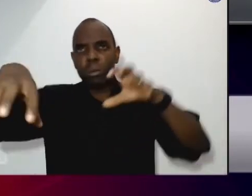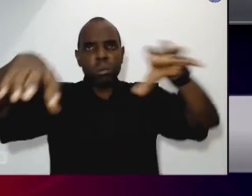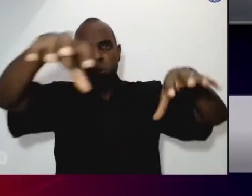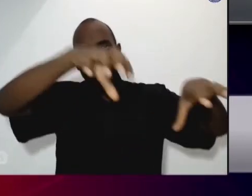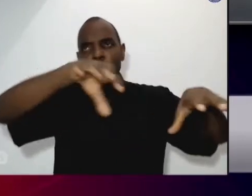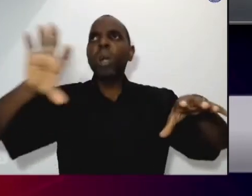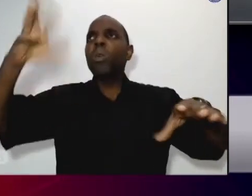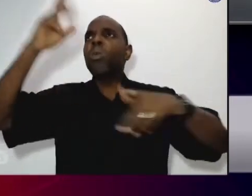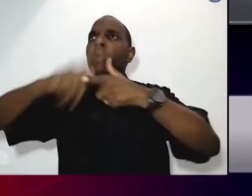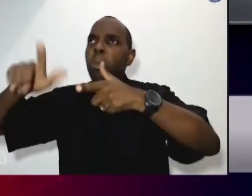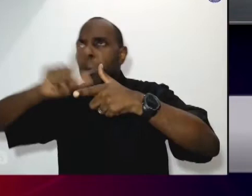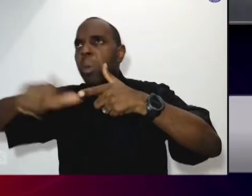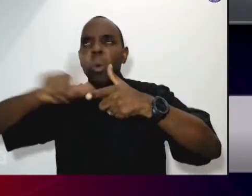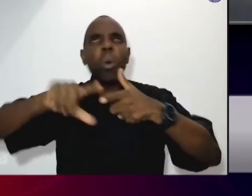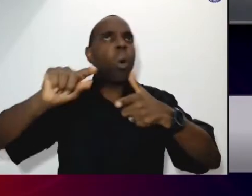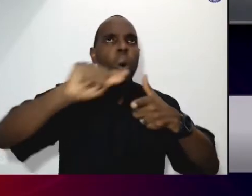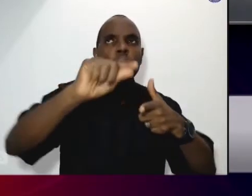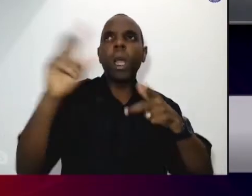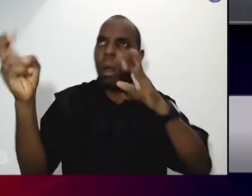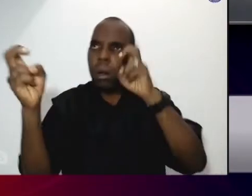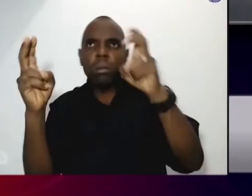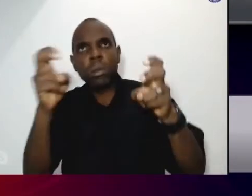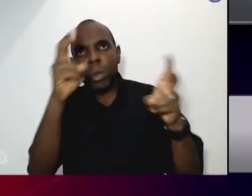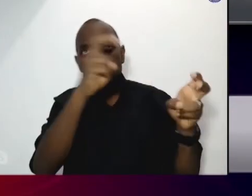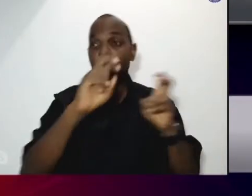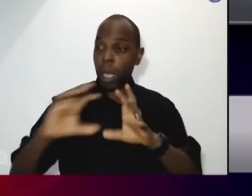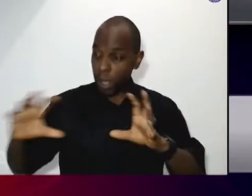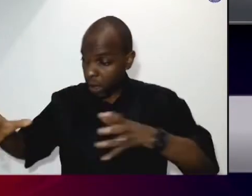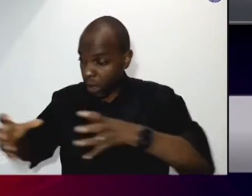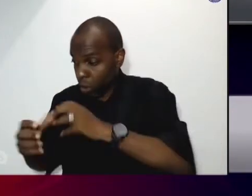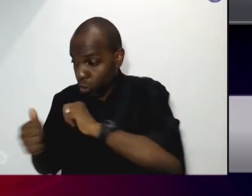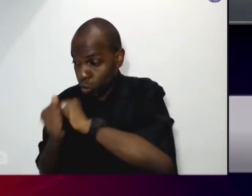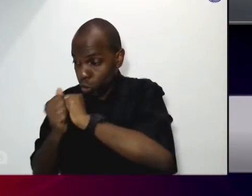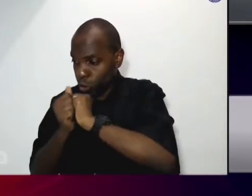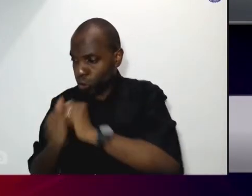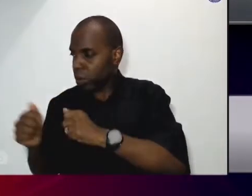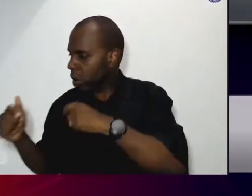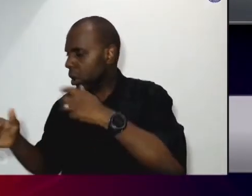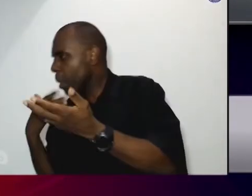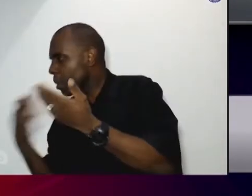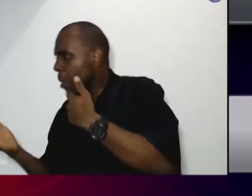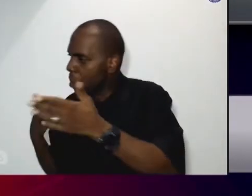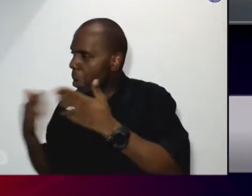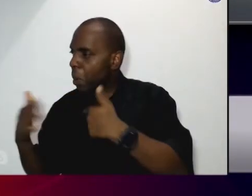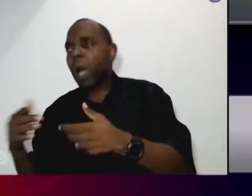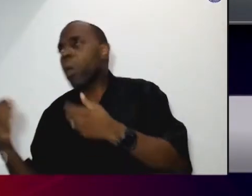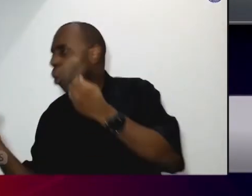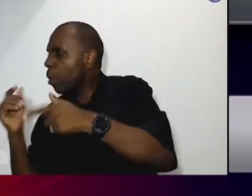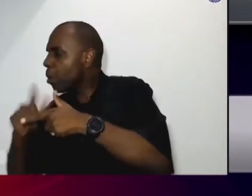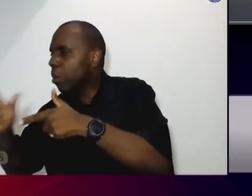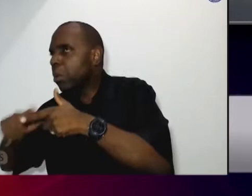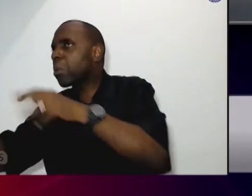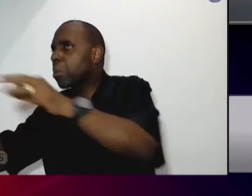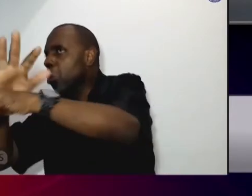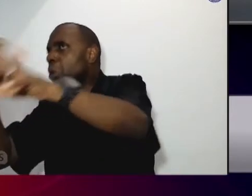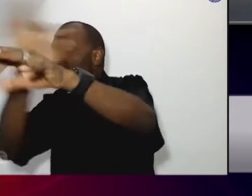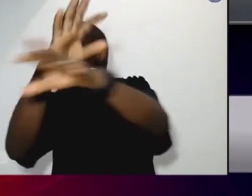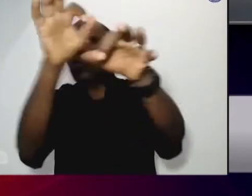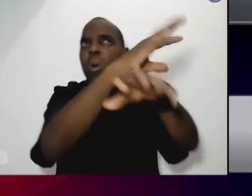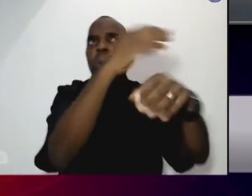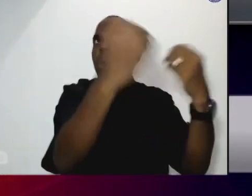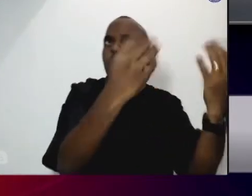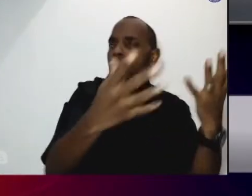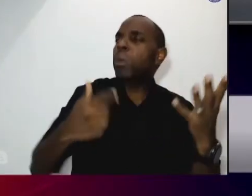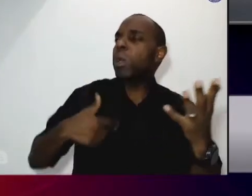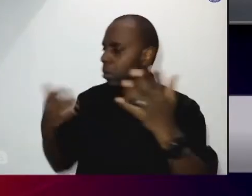conjunto em parceria para tentar resolver as problemáticas muitas vezes aquela comunidade de